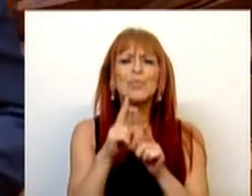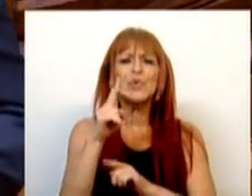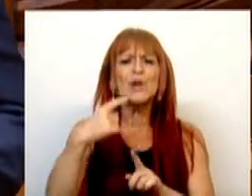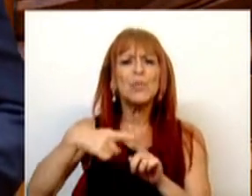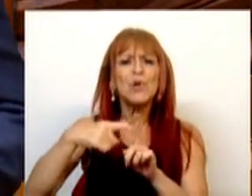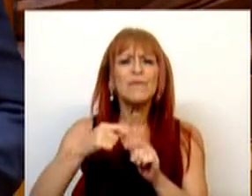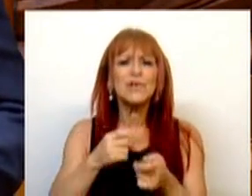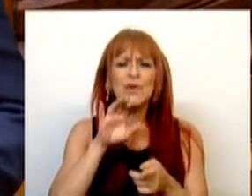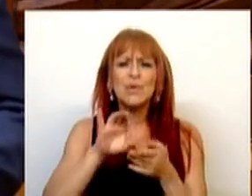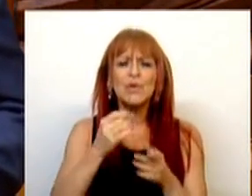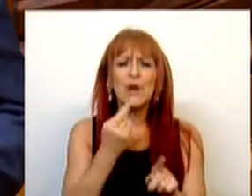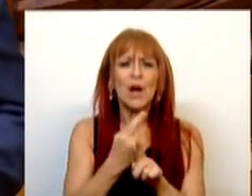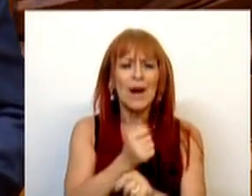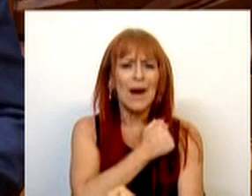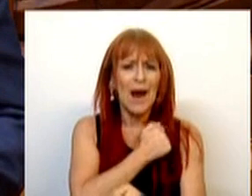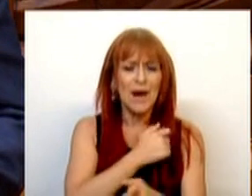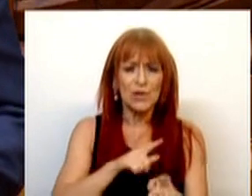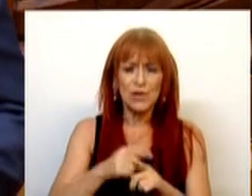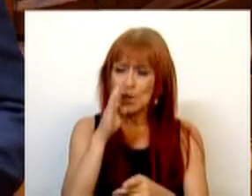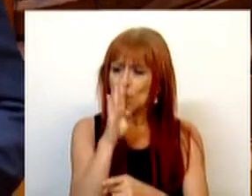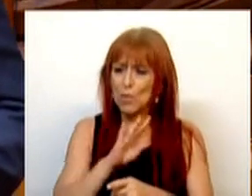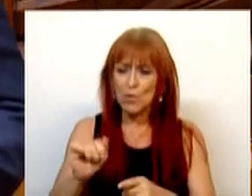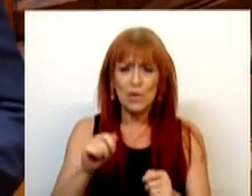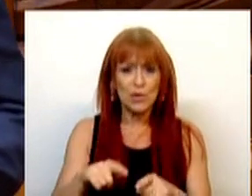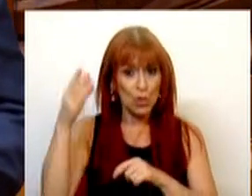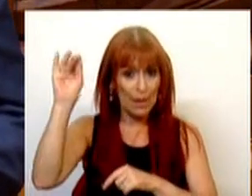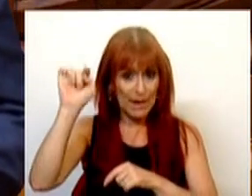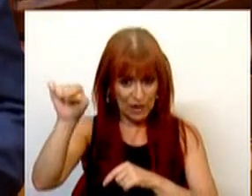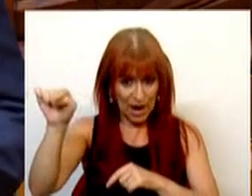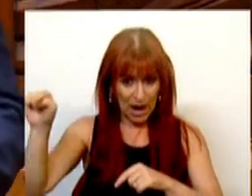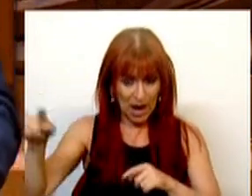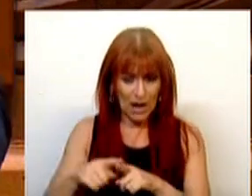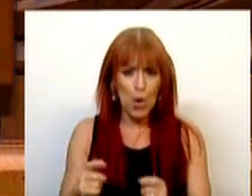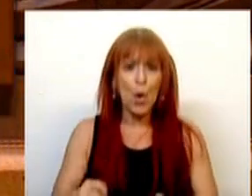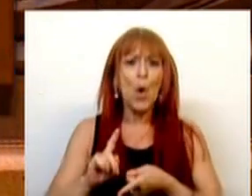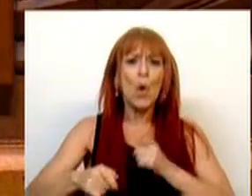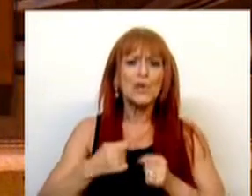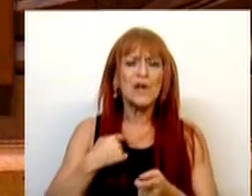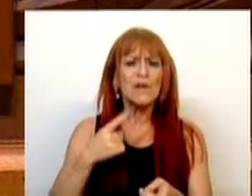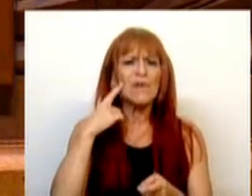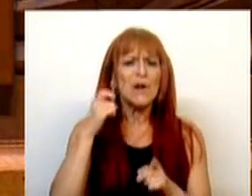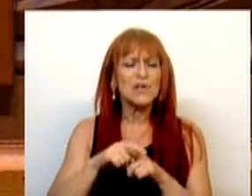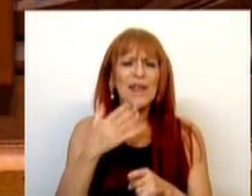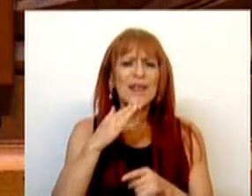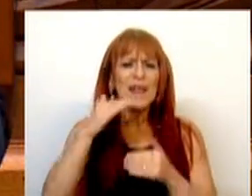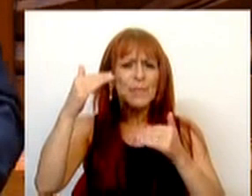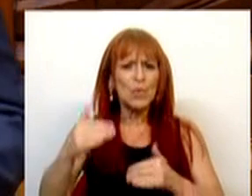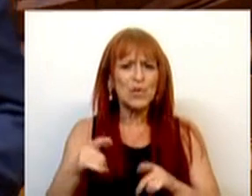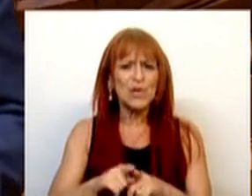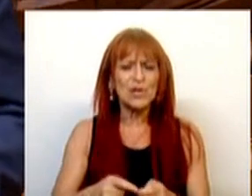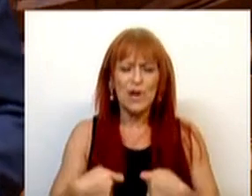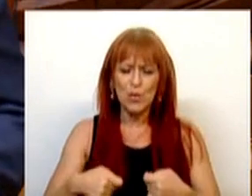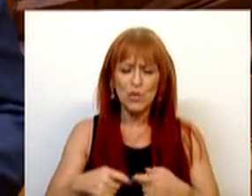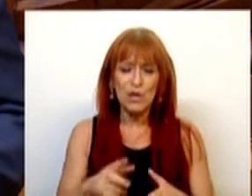bonificado e do crédito à habitação, operacionalizada pelos bancos, que consiste na modificação temporária dos